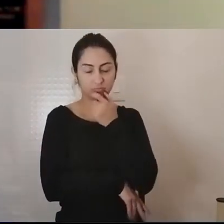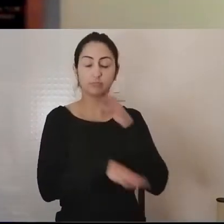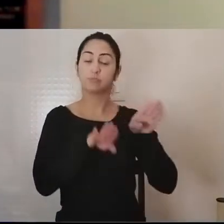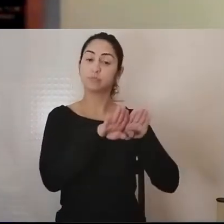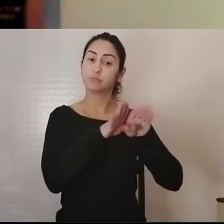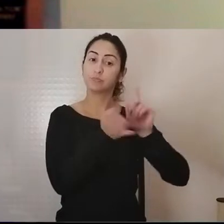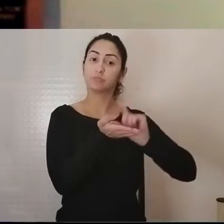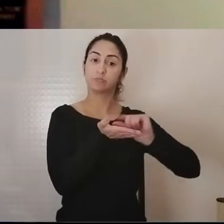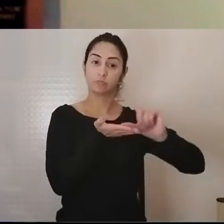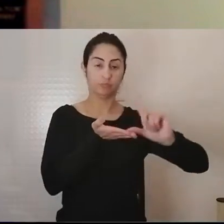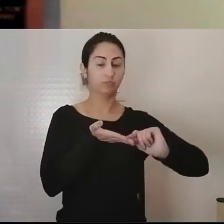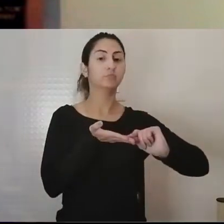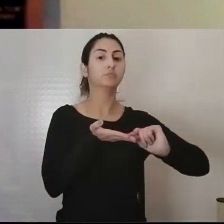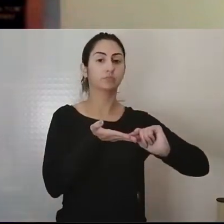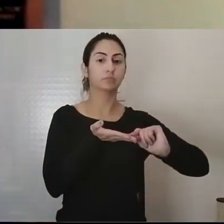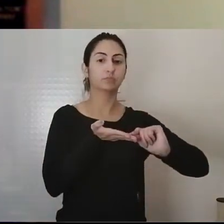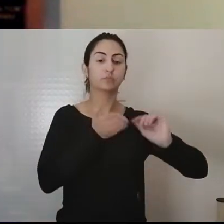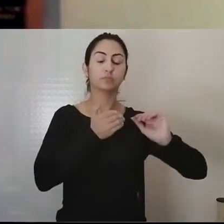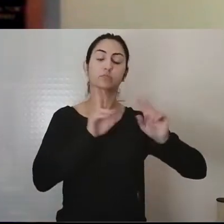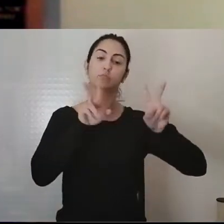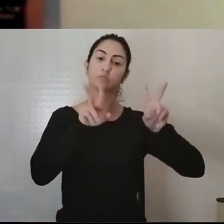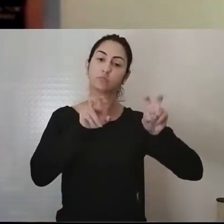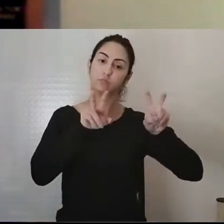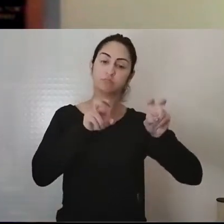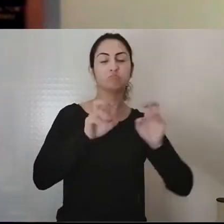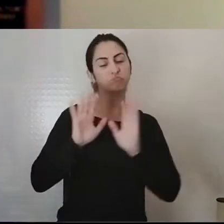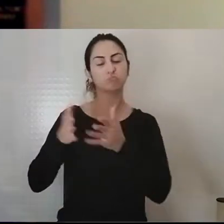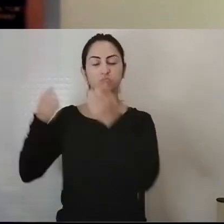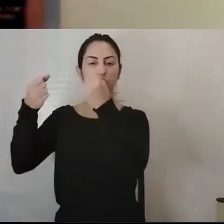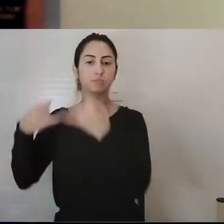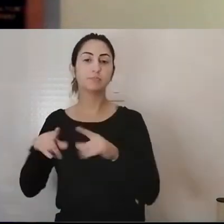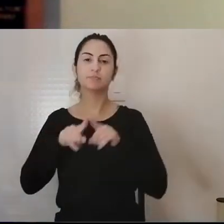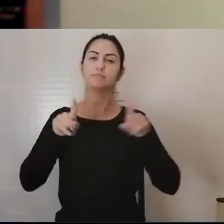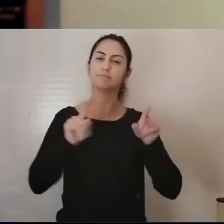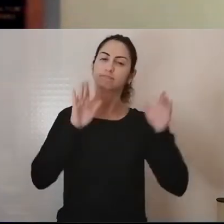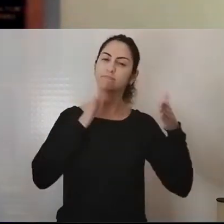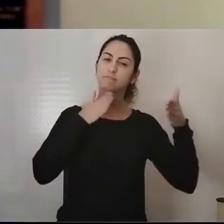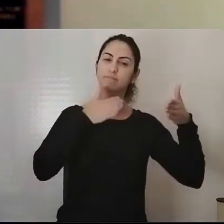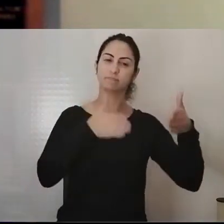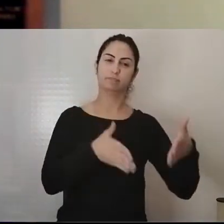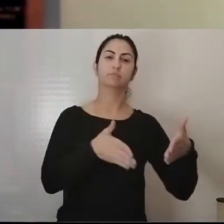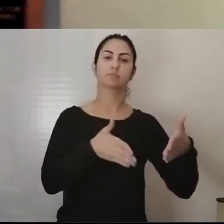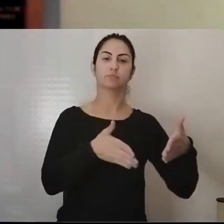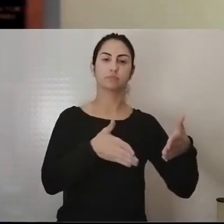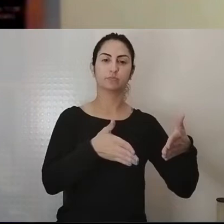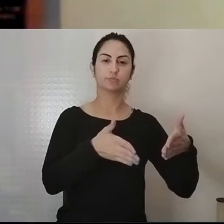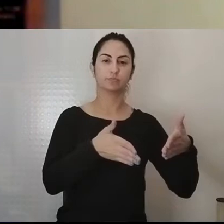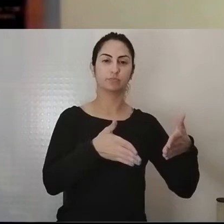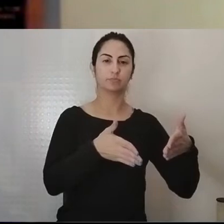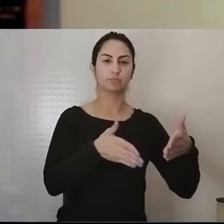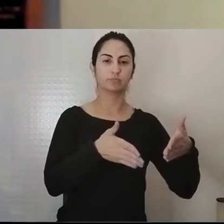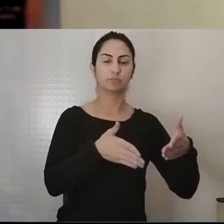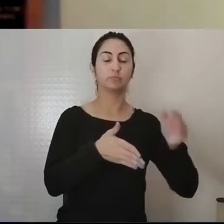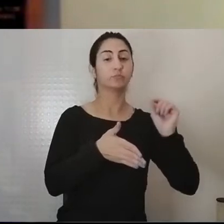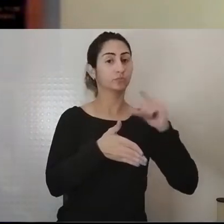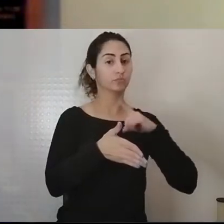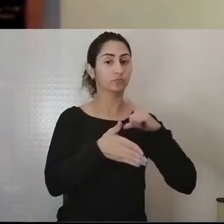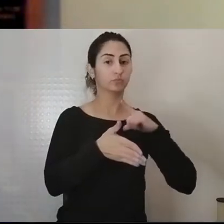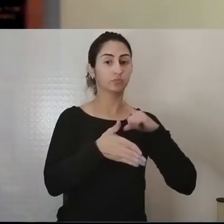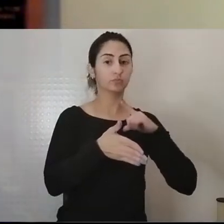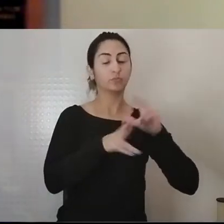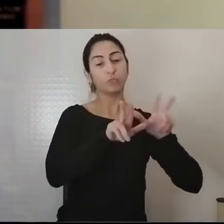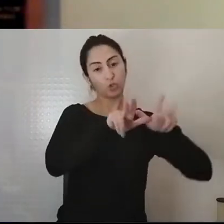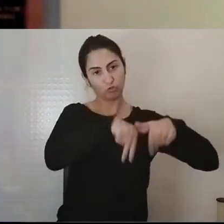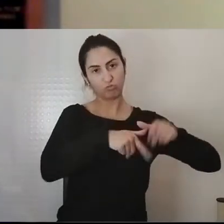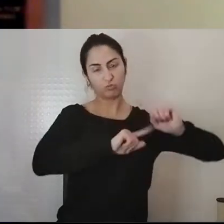artigos versam sobre alguns dos temas que mencionei, mas gostaria de destacar o que está no prelo, Gênero e